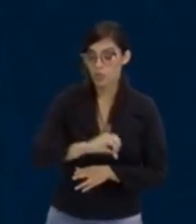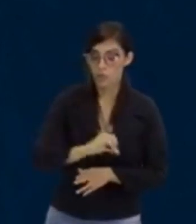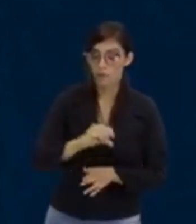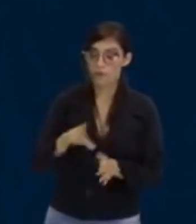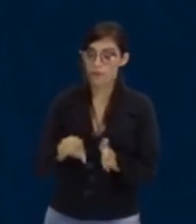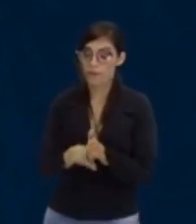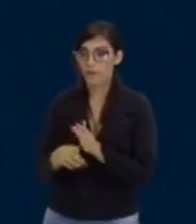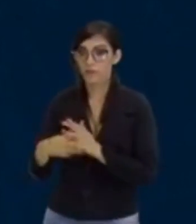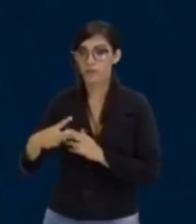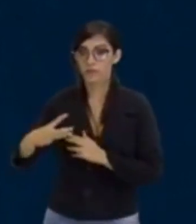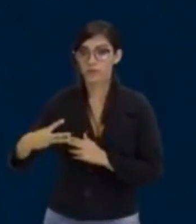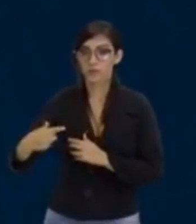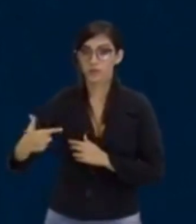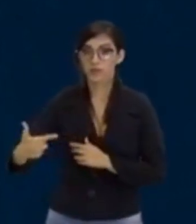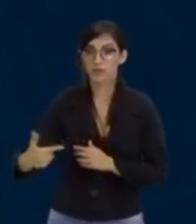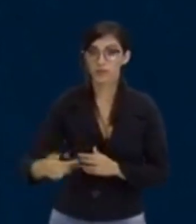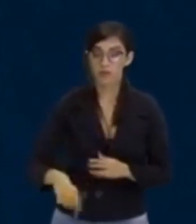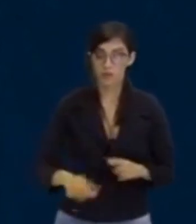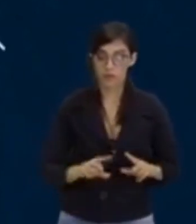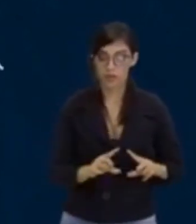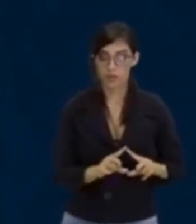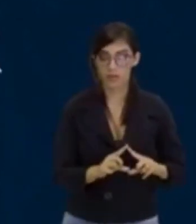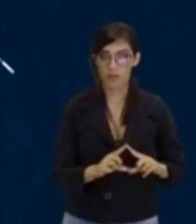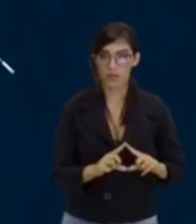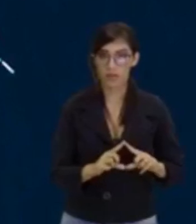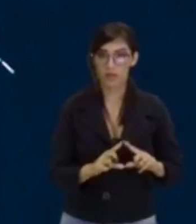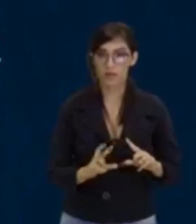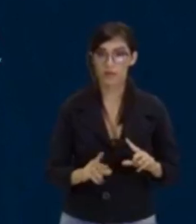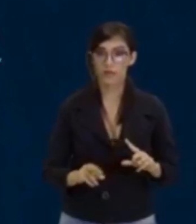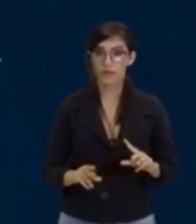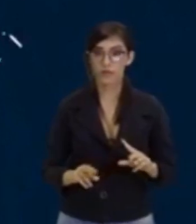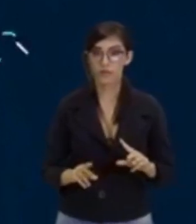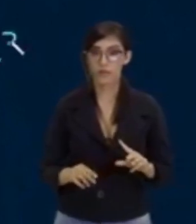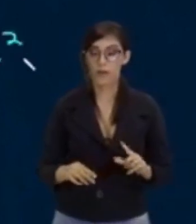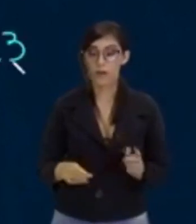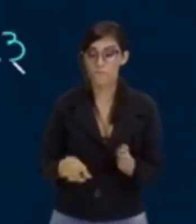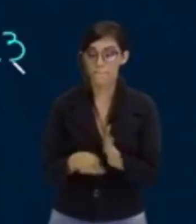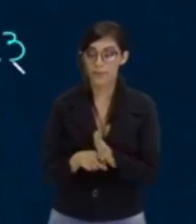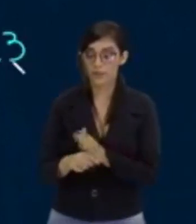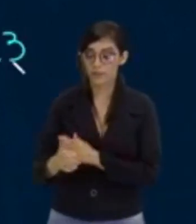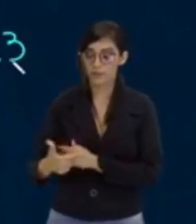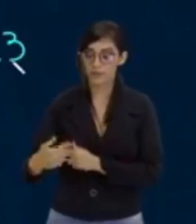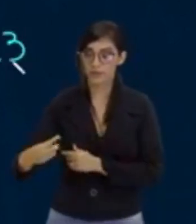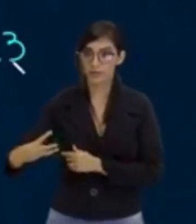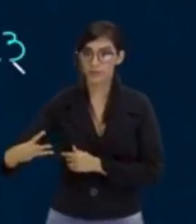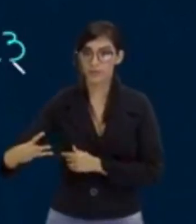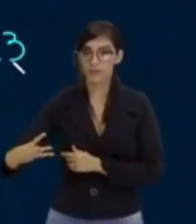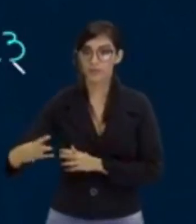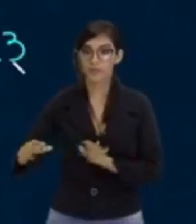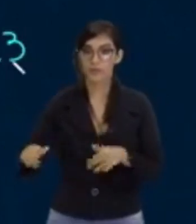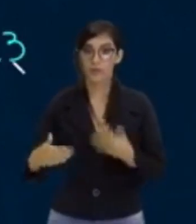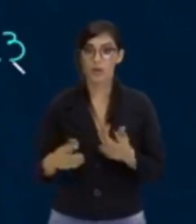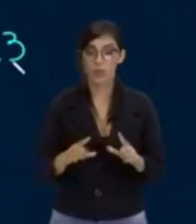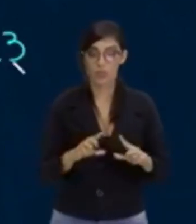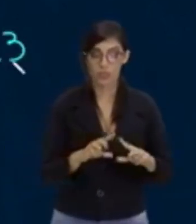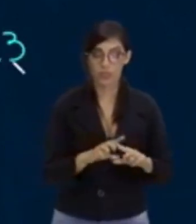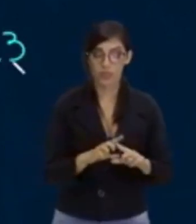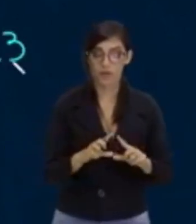Então, o delta vai ser quanto? Vai ser menos... Menos 23. O delta é